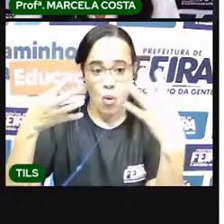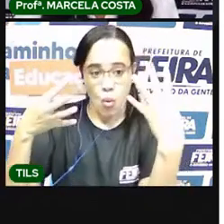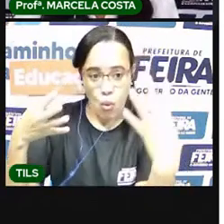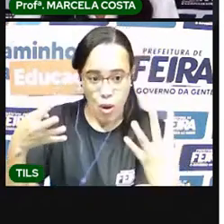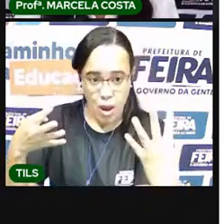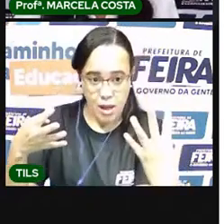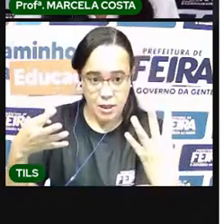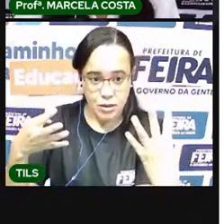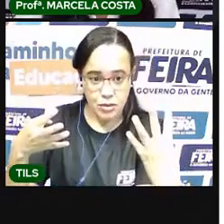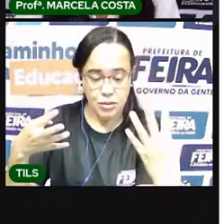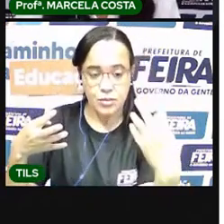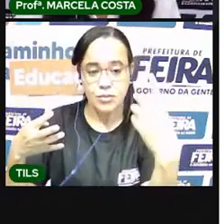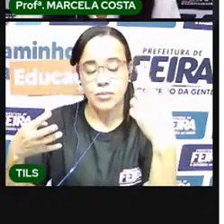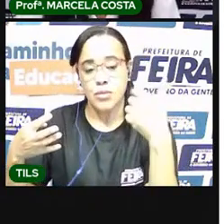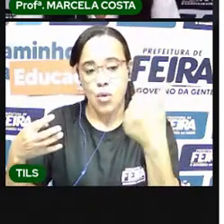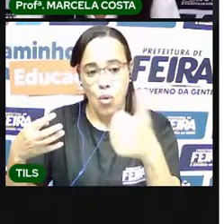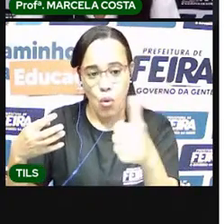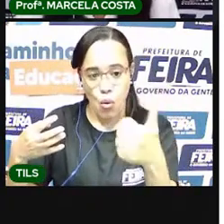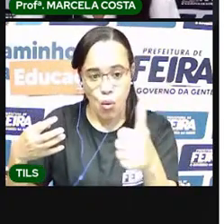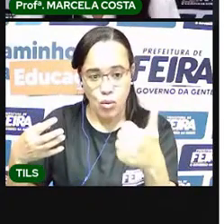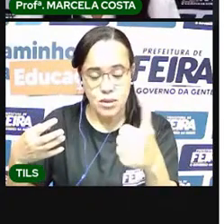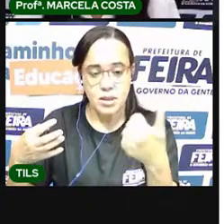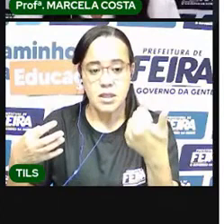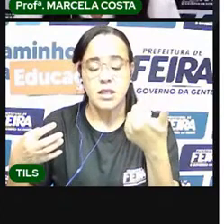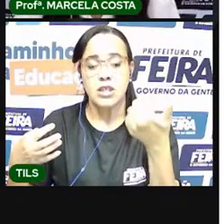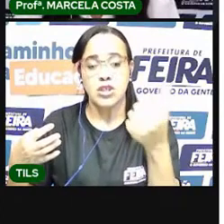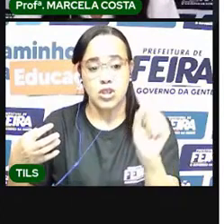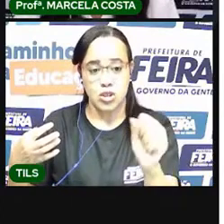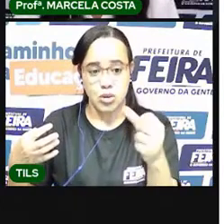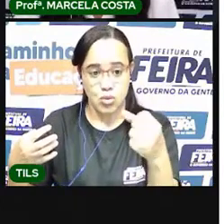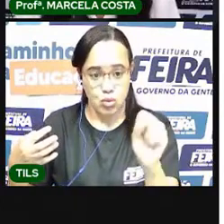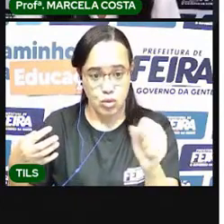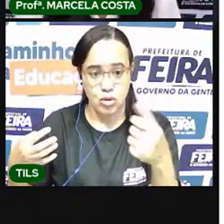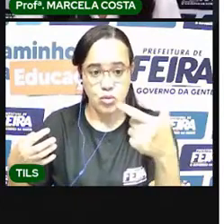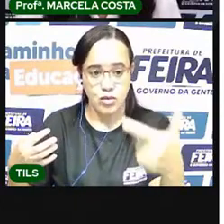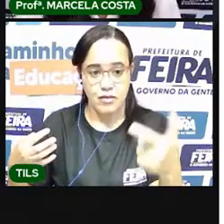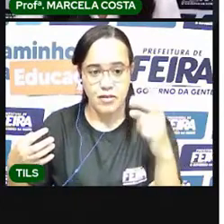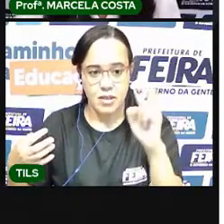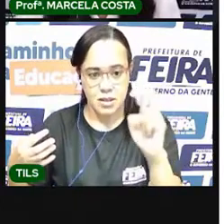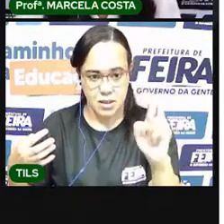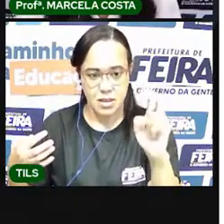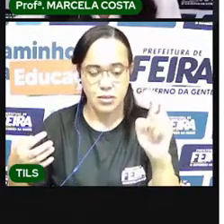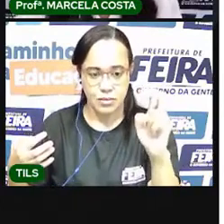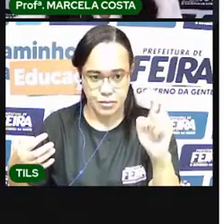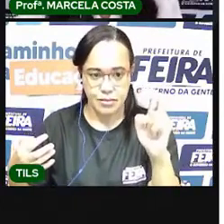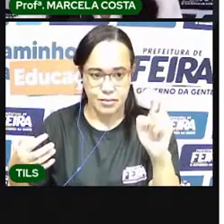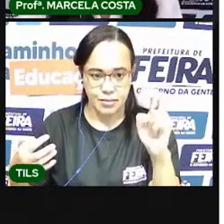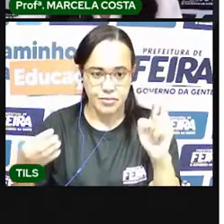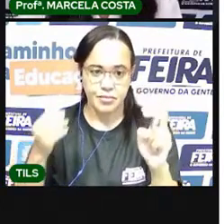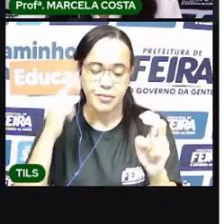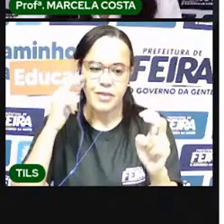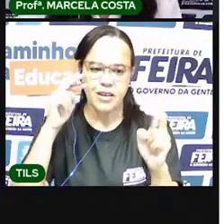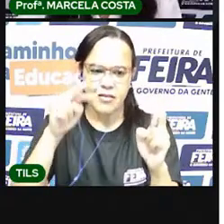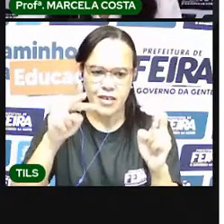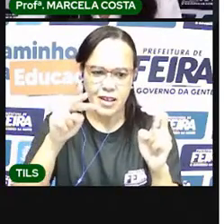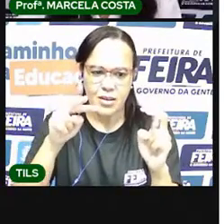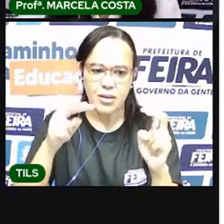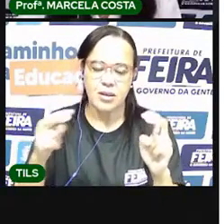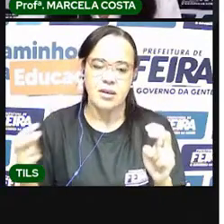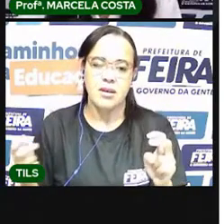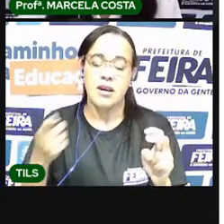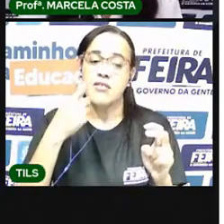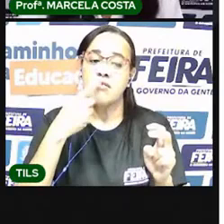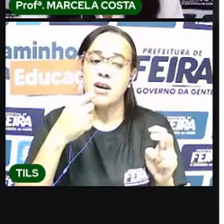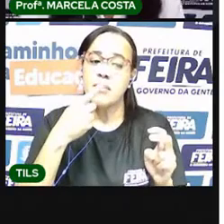11, 18 e 25 Eles estão destacados ali com o número